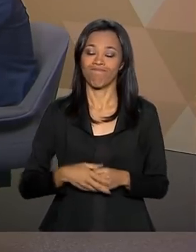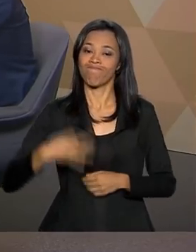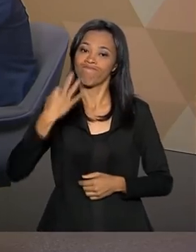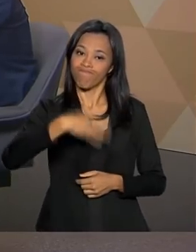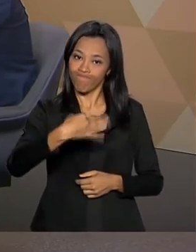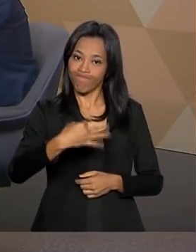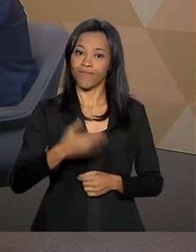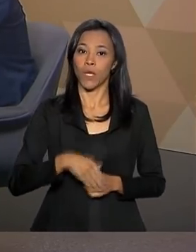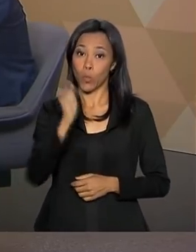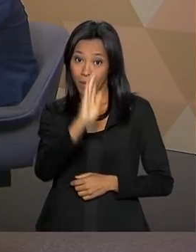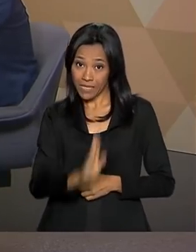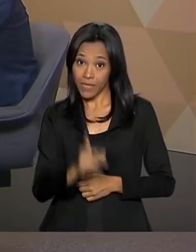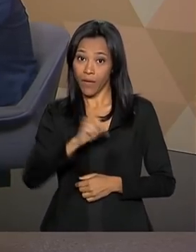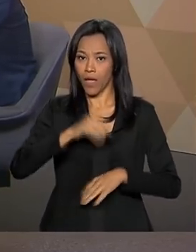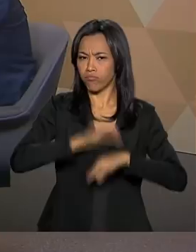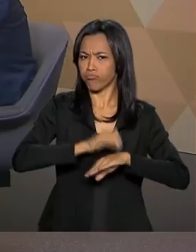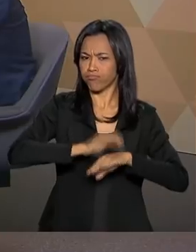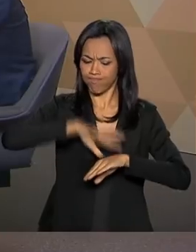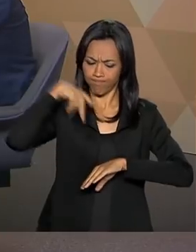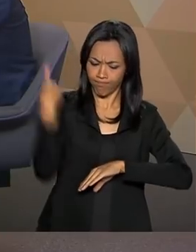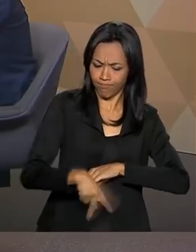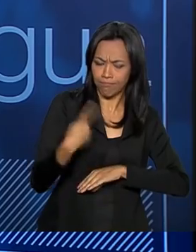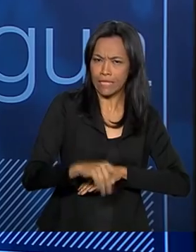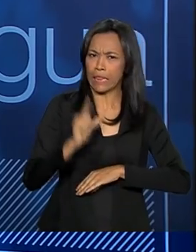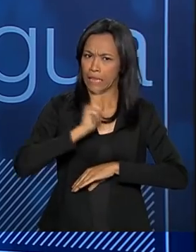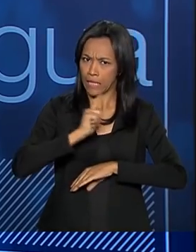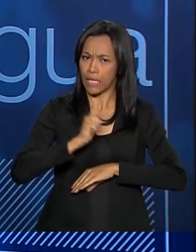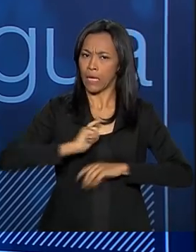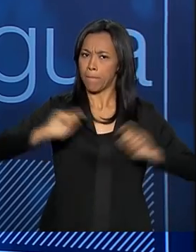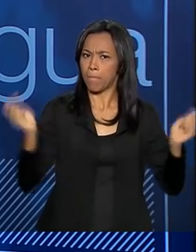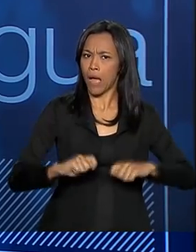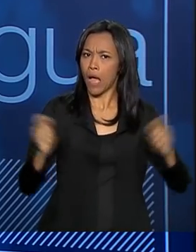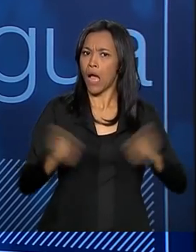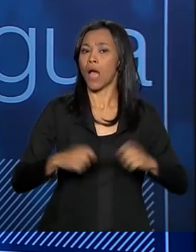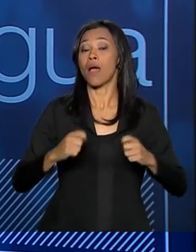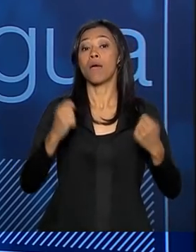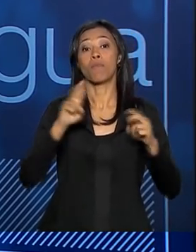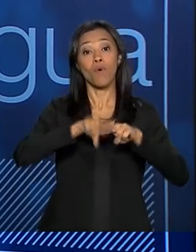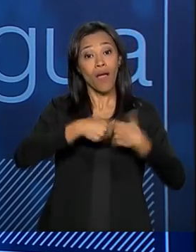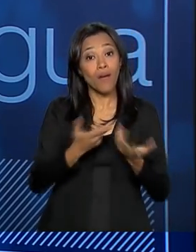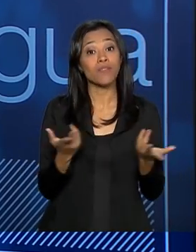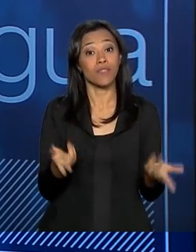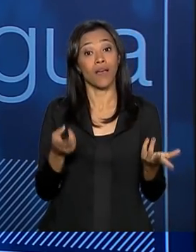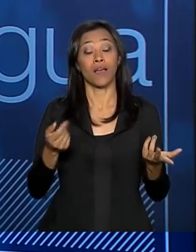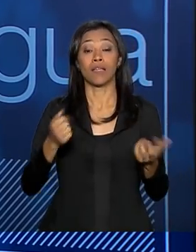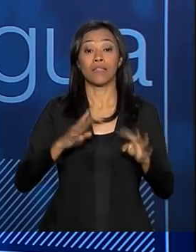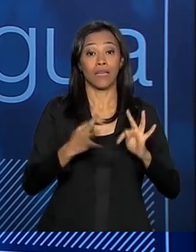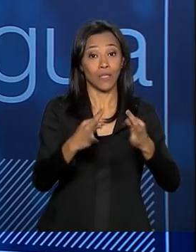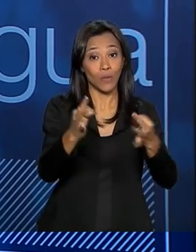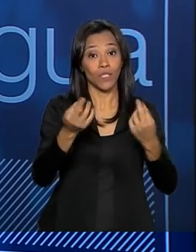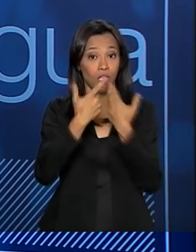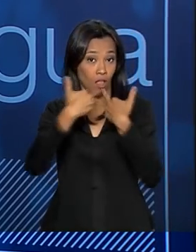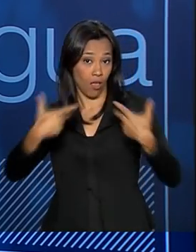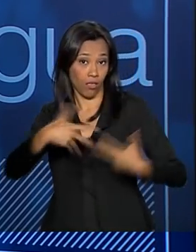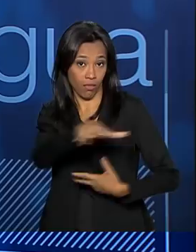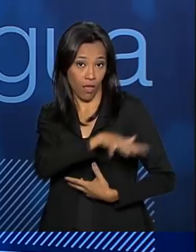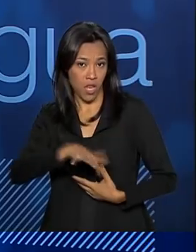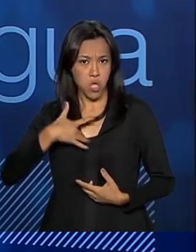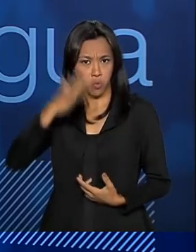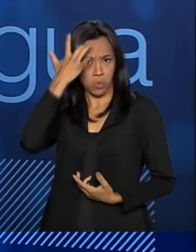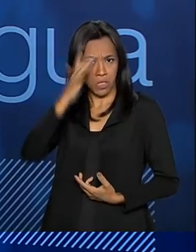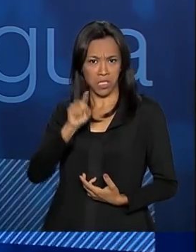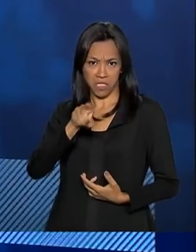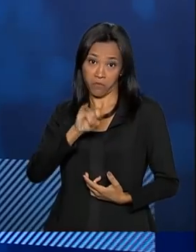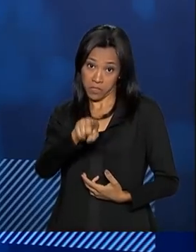sobre que o Brasil hoje é um país autossuficiente em alimentos é graças à tecnologia, é graças à inovação. Não sei se o telespectador sabe,